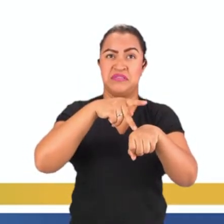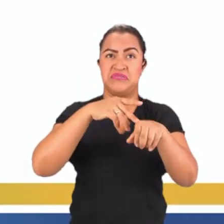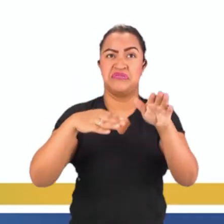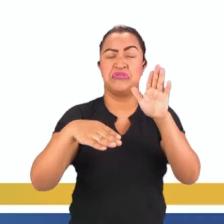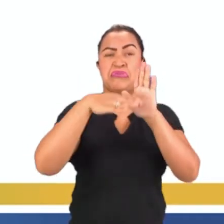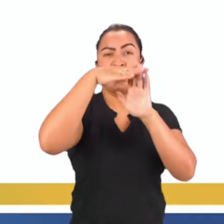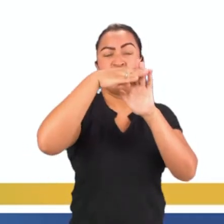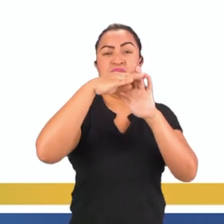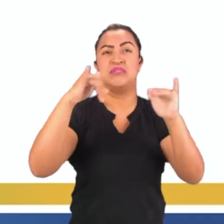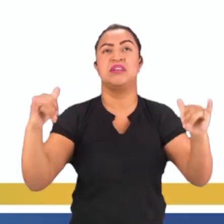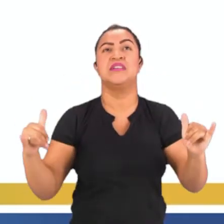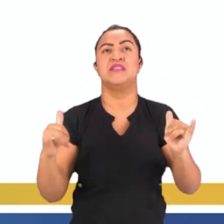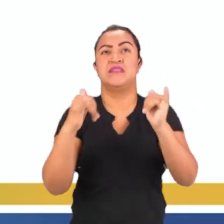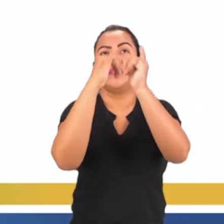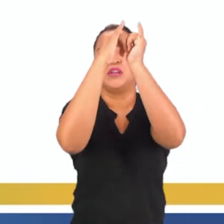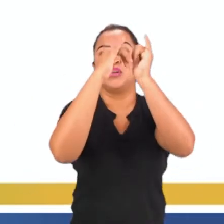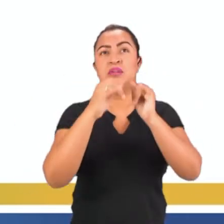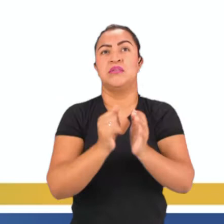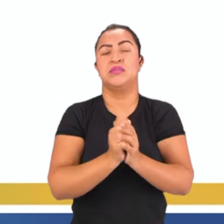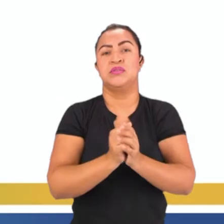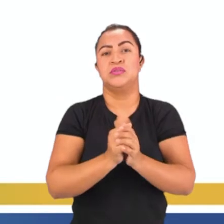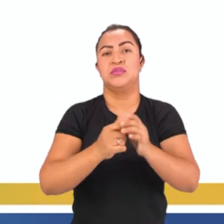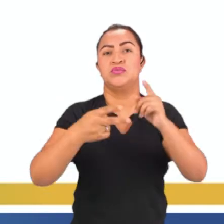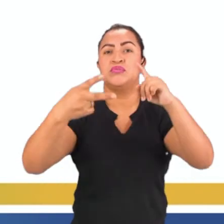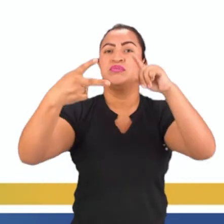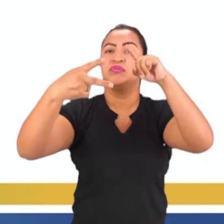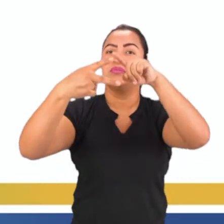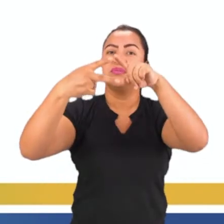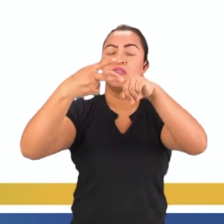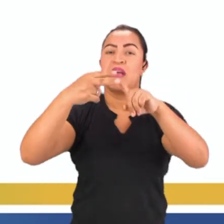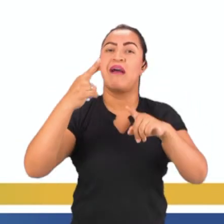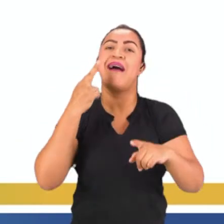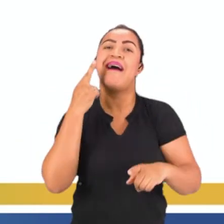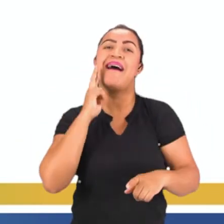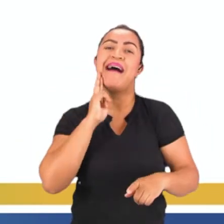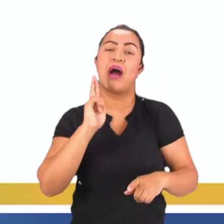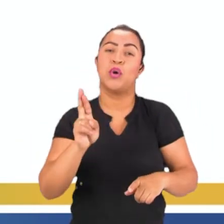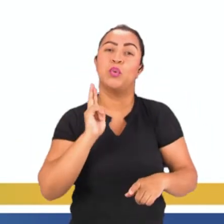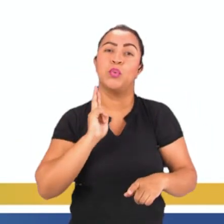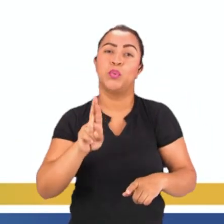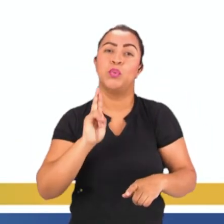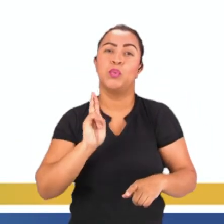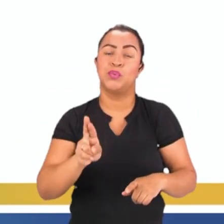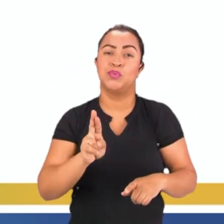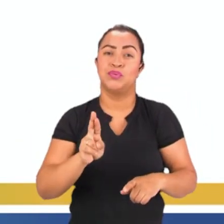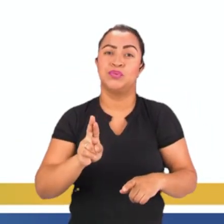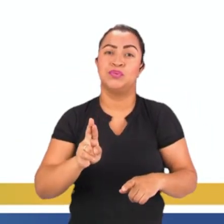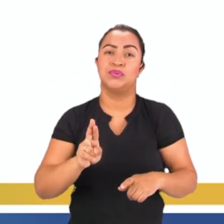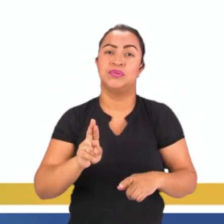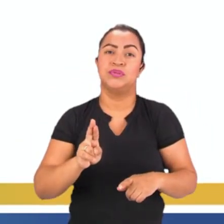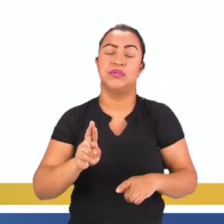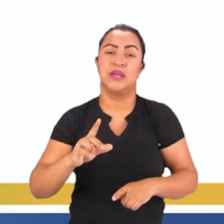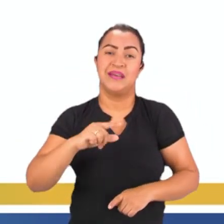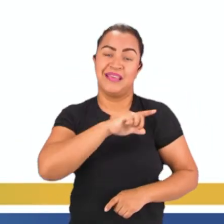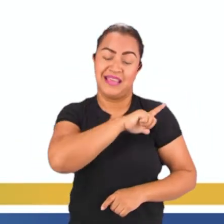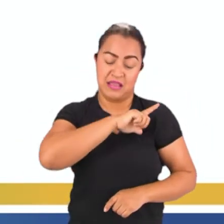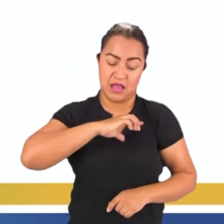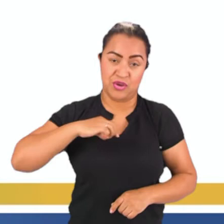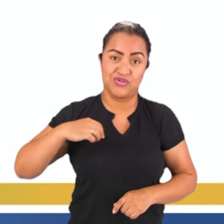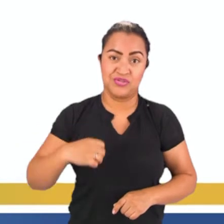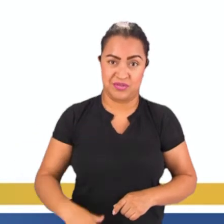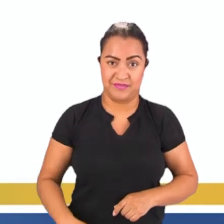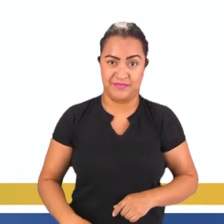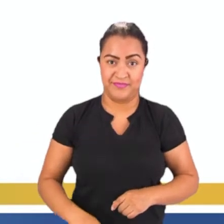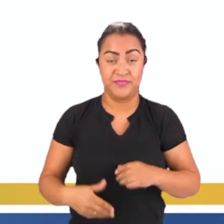hidráulico, estando atrás só da Rússia e da China. Então, isso é um dado, né? Isso é uma informação